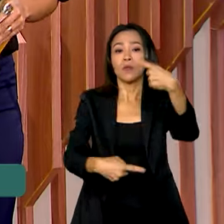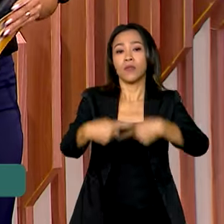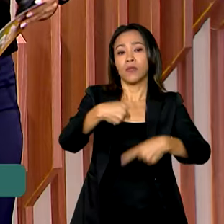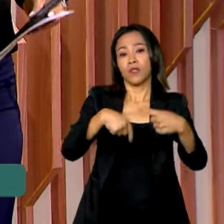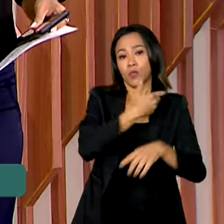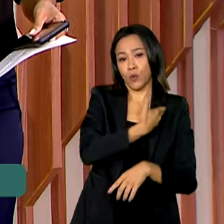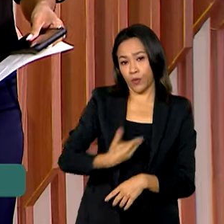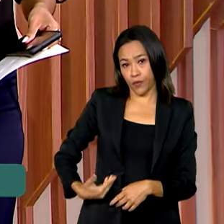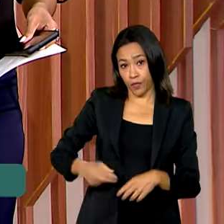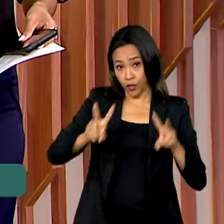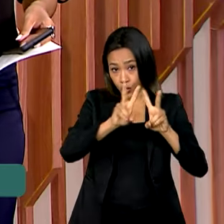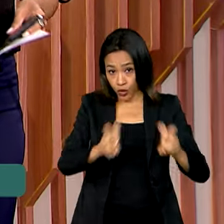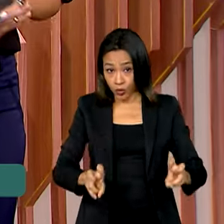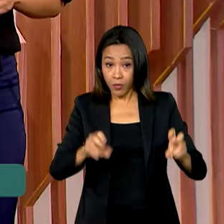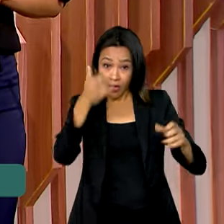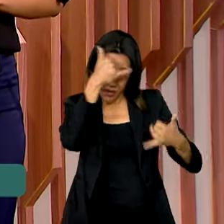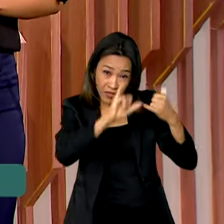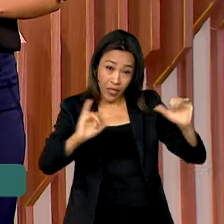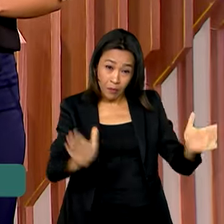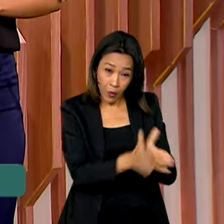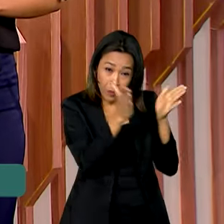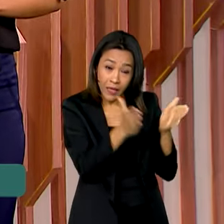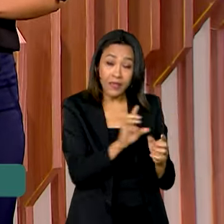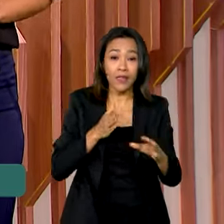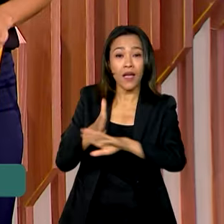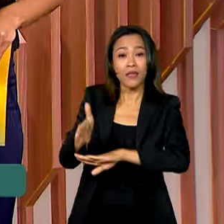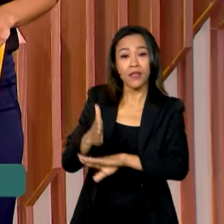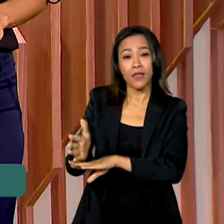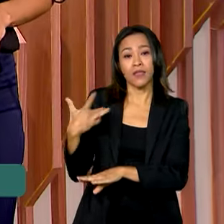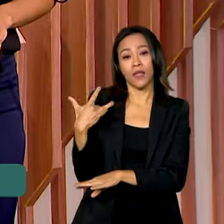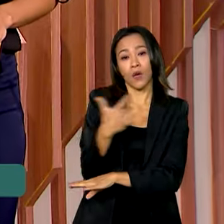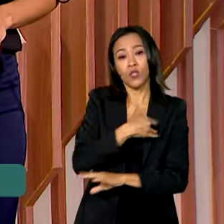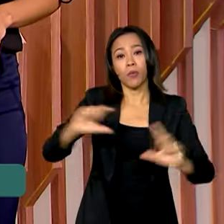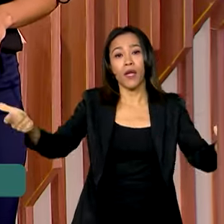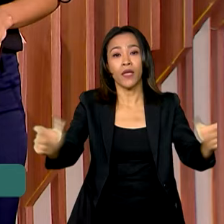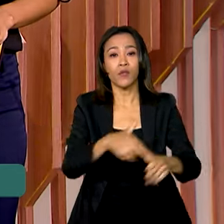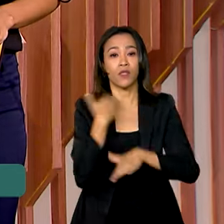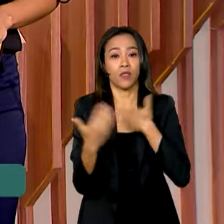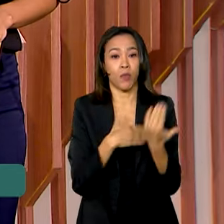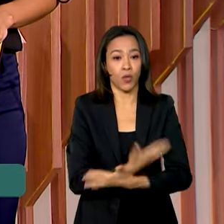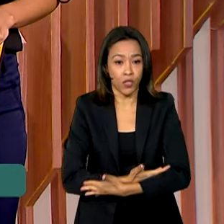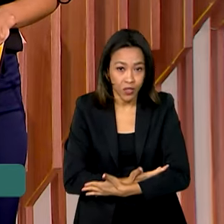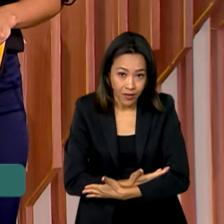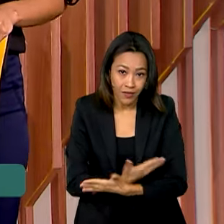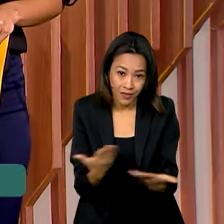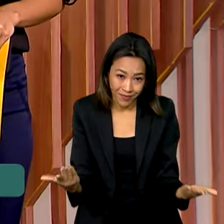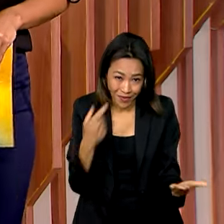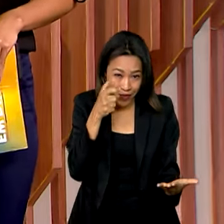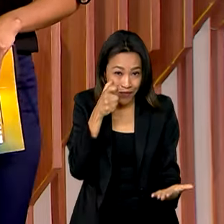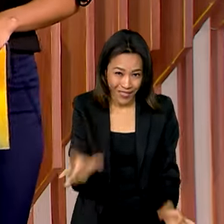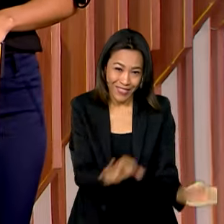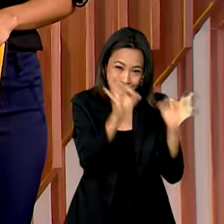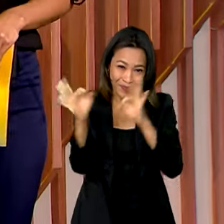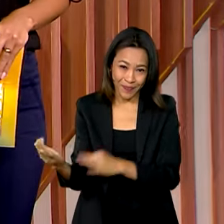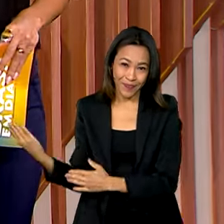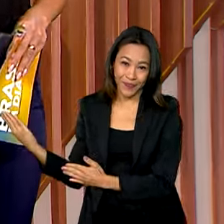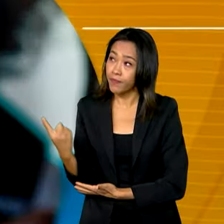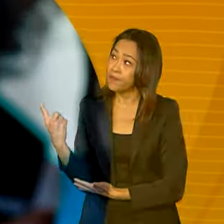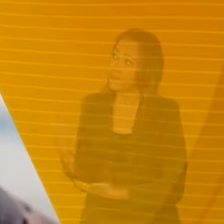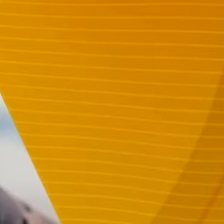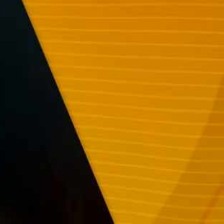públicas de combate à pobreza e de acesso à saúde na redução da mortalidade infantil. Veja na reportagem.